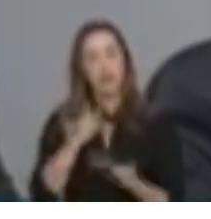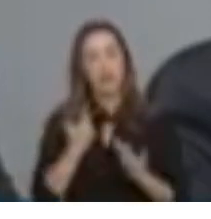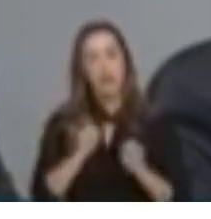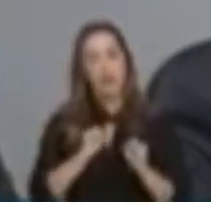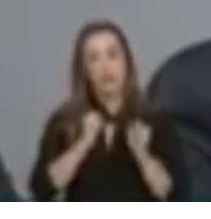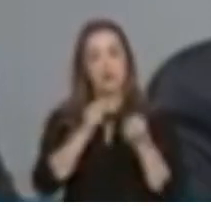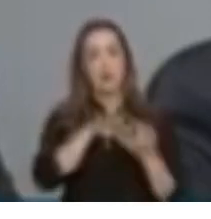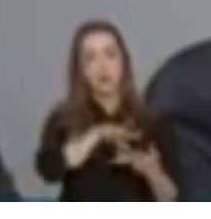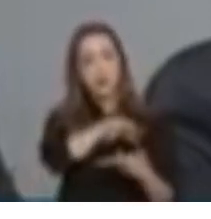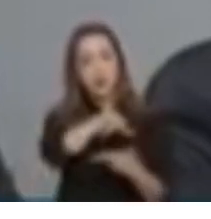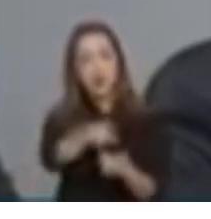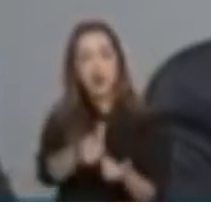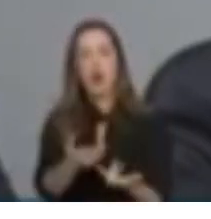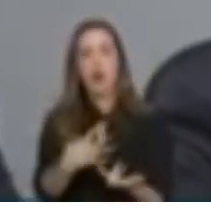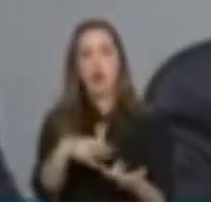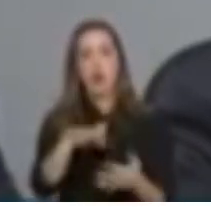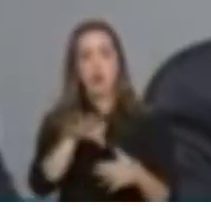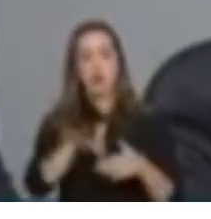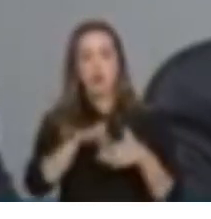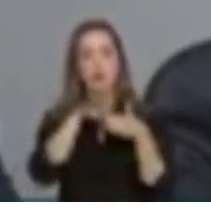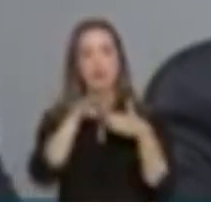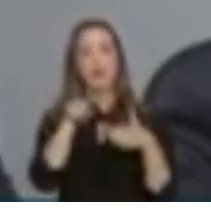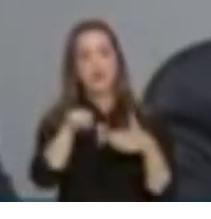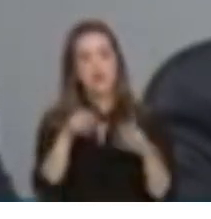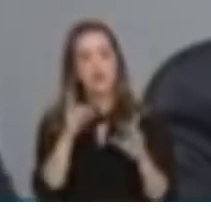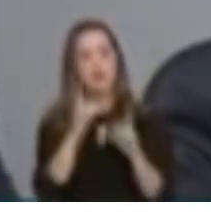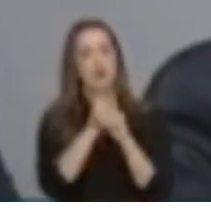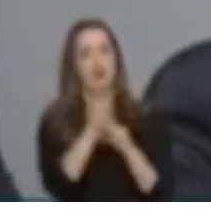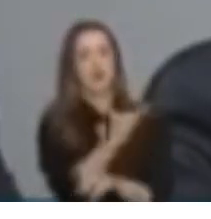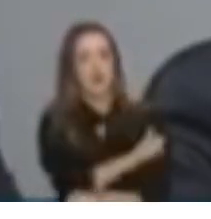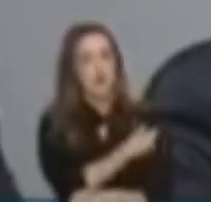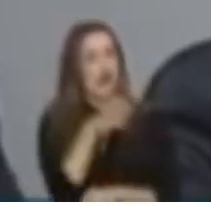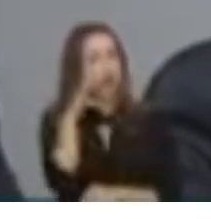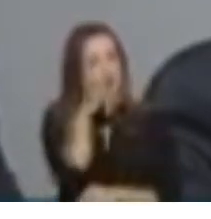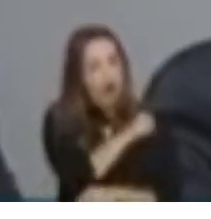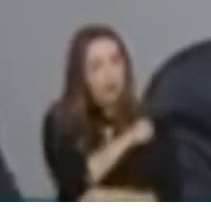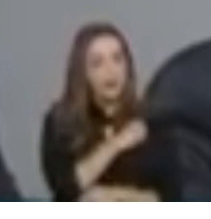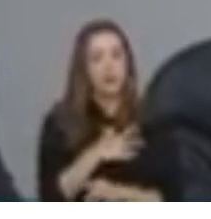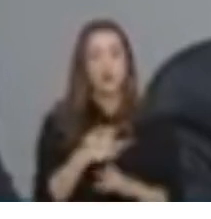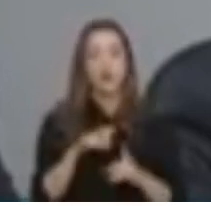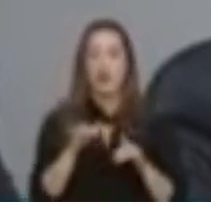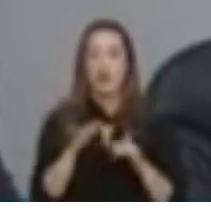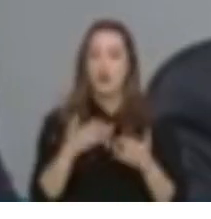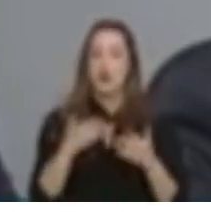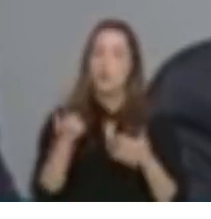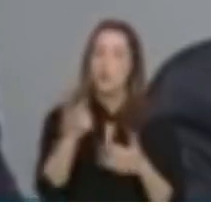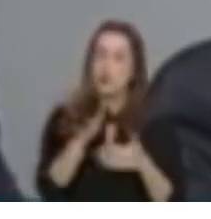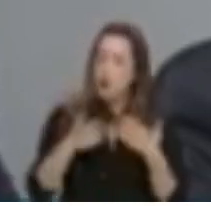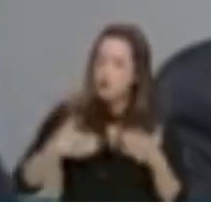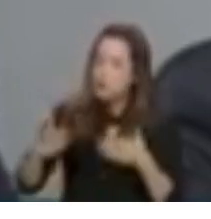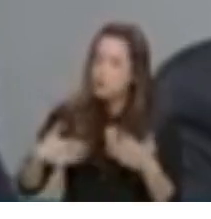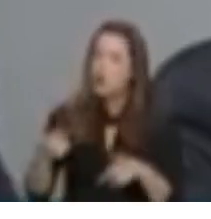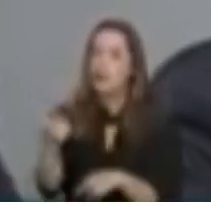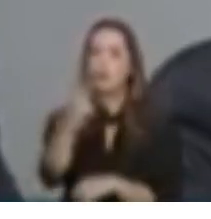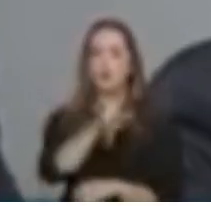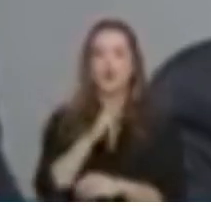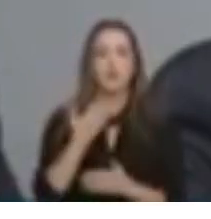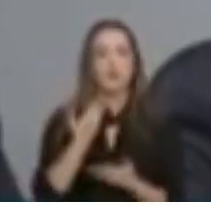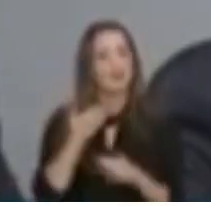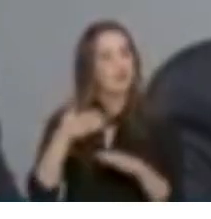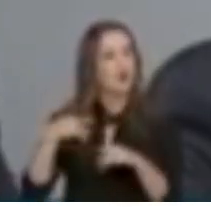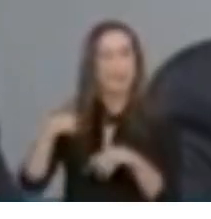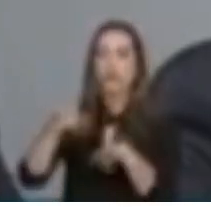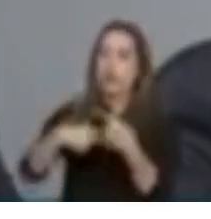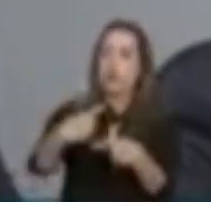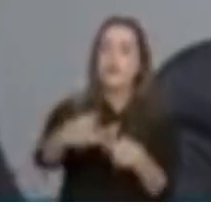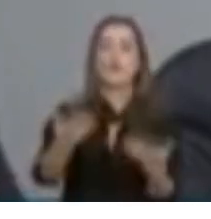esforço mundial coordenado, vocês vão achar a vacina em breve, os mercados vão voltar e vocês vão passar nessa.